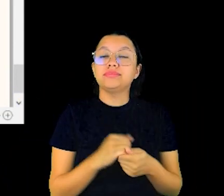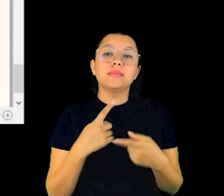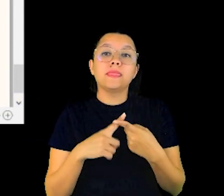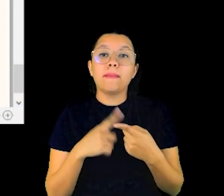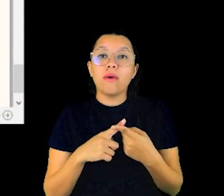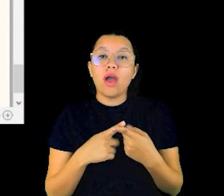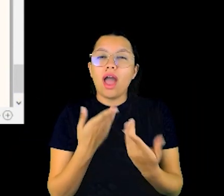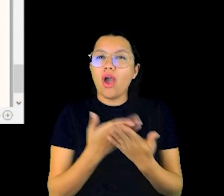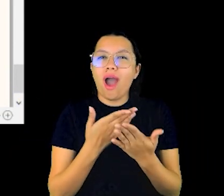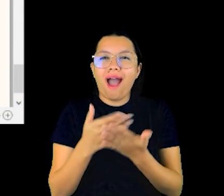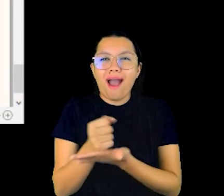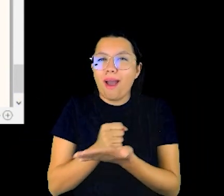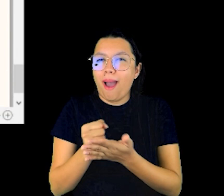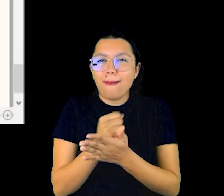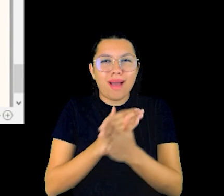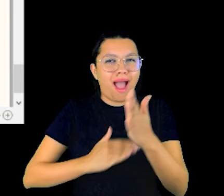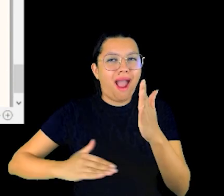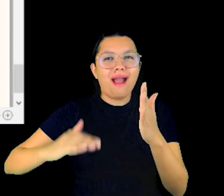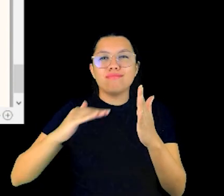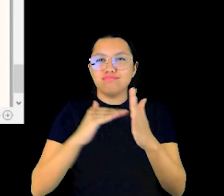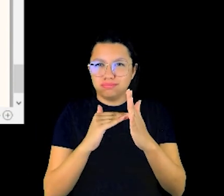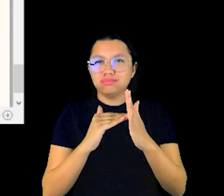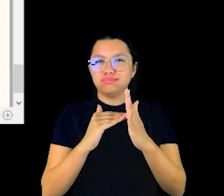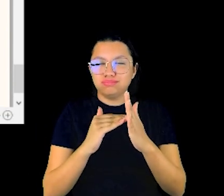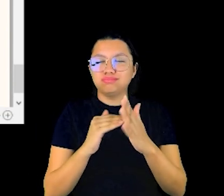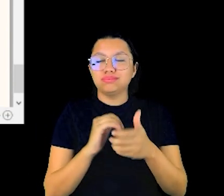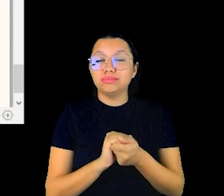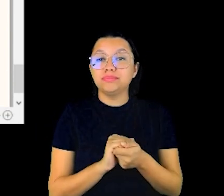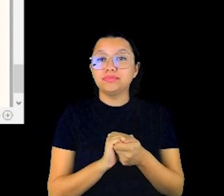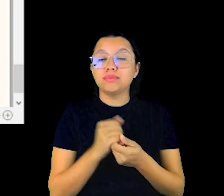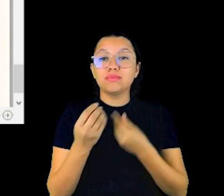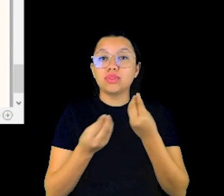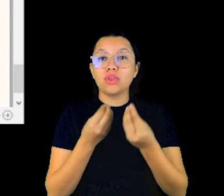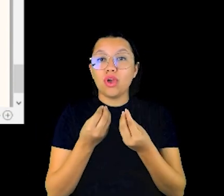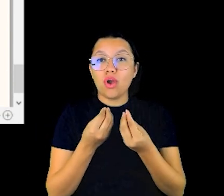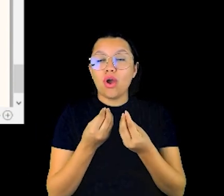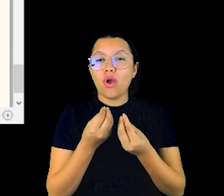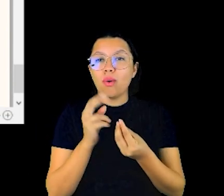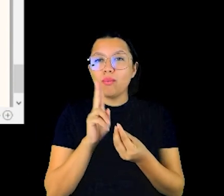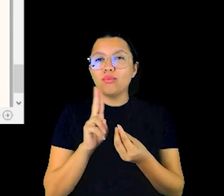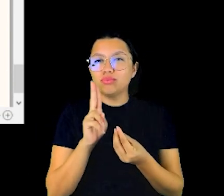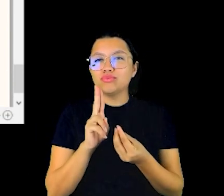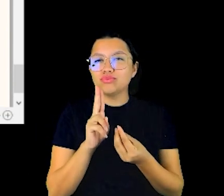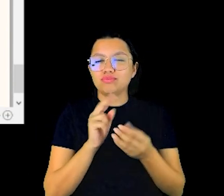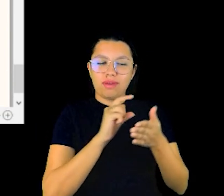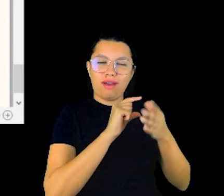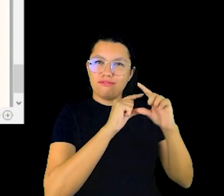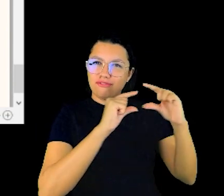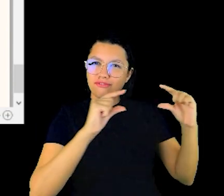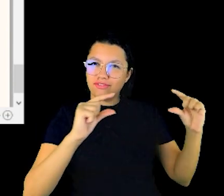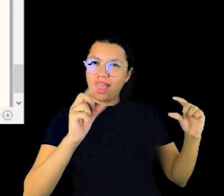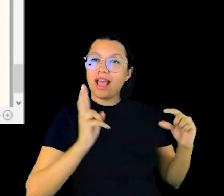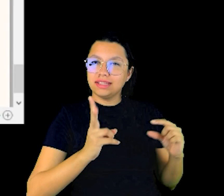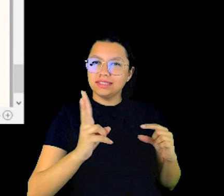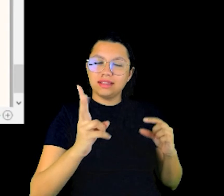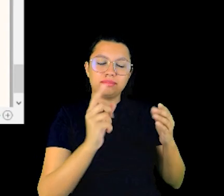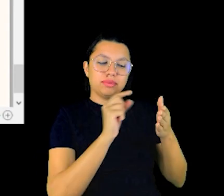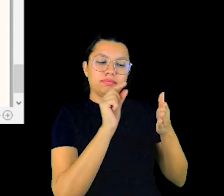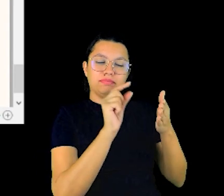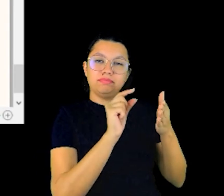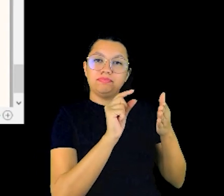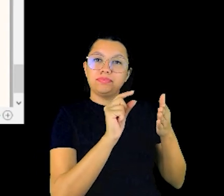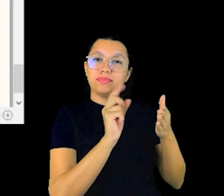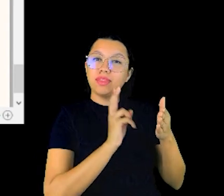porque a educação é a base de tudo, né? E como disse Pitágoras, que é uma frase que eu sempre encerro os meus slides com ele,